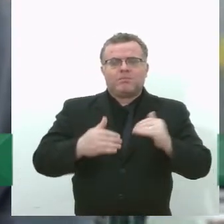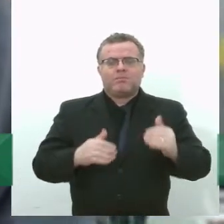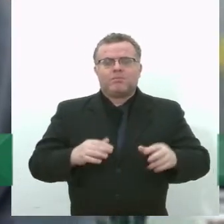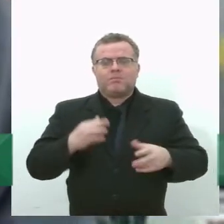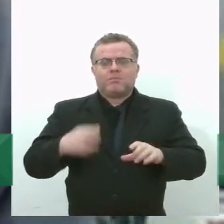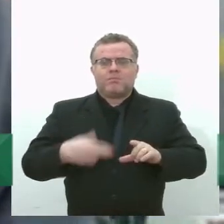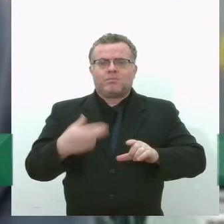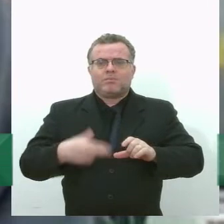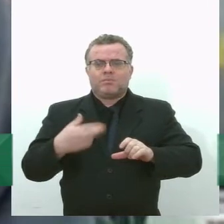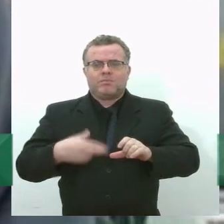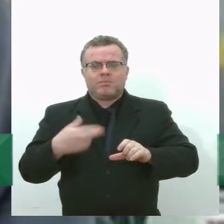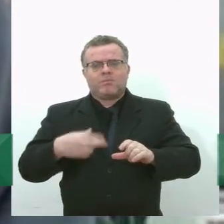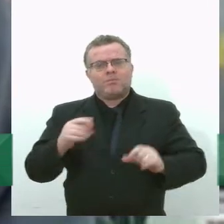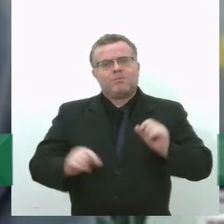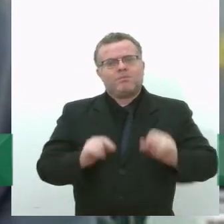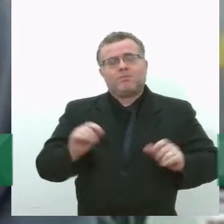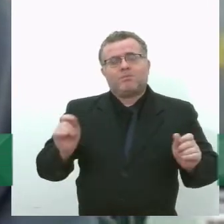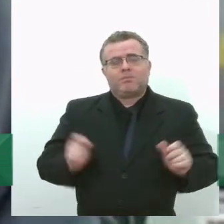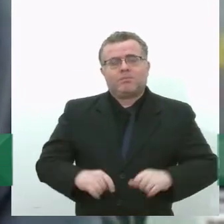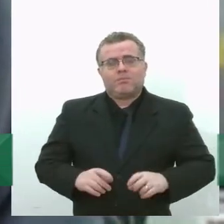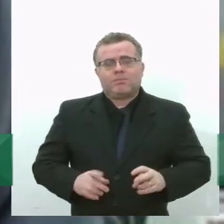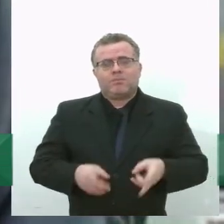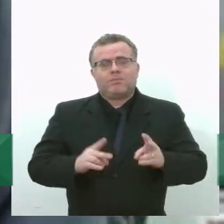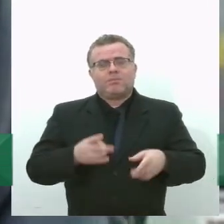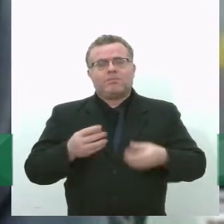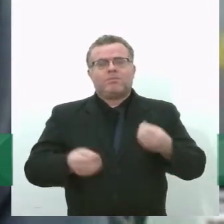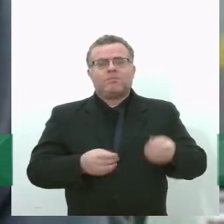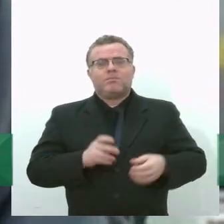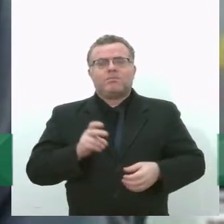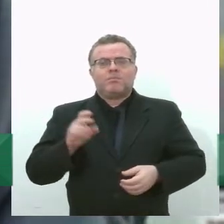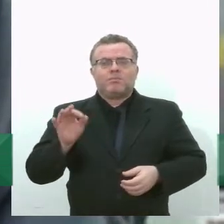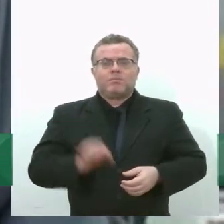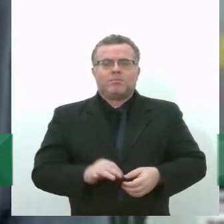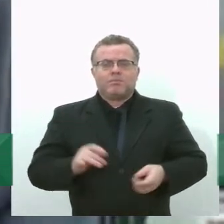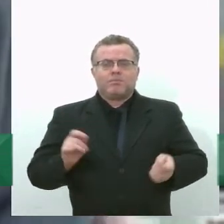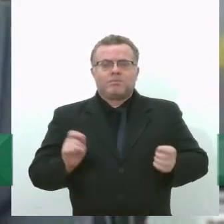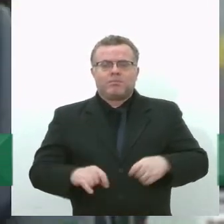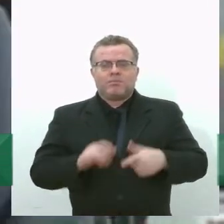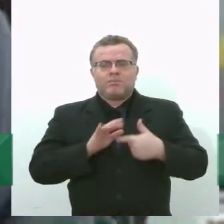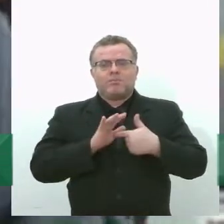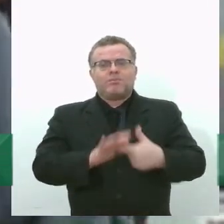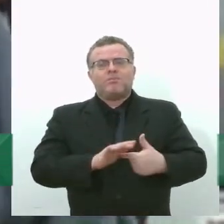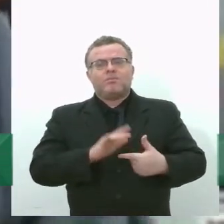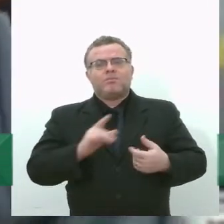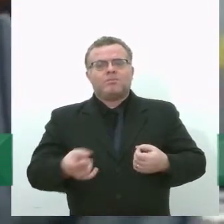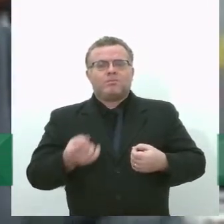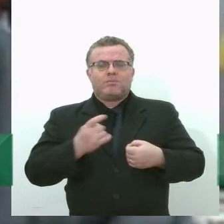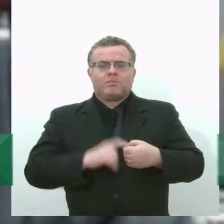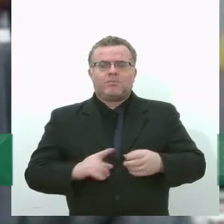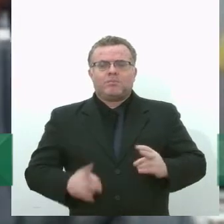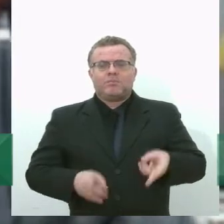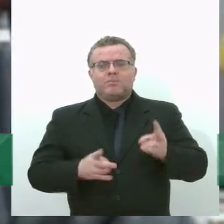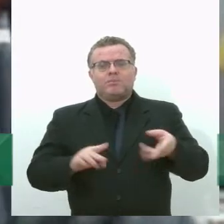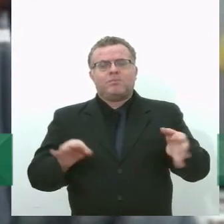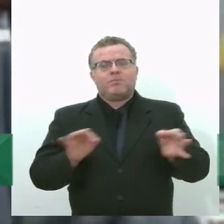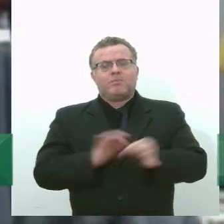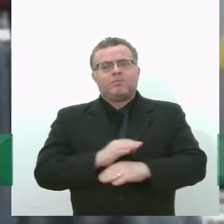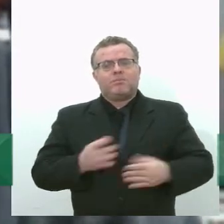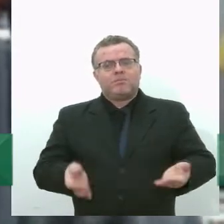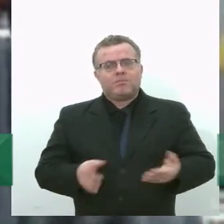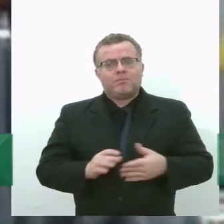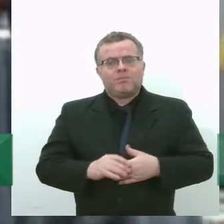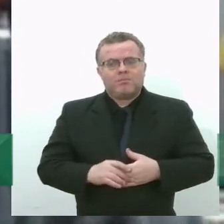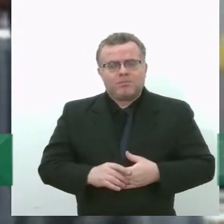como já foi dito, só cerca de 5% do resíduo volta, é reciclado. E isso tem o